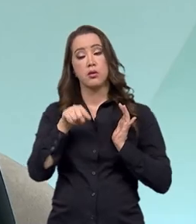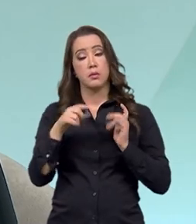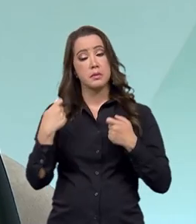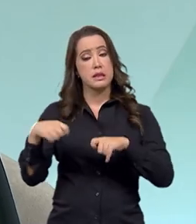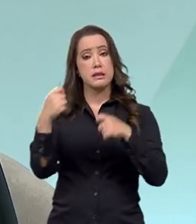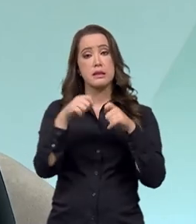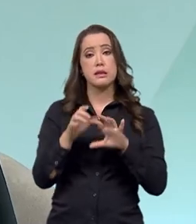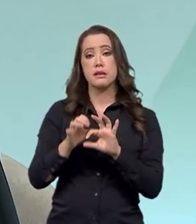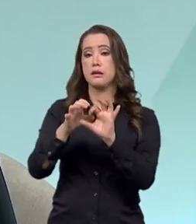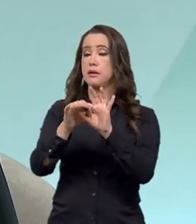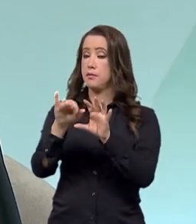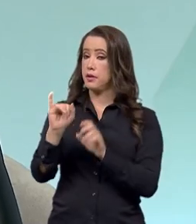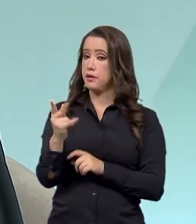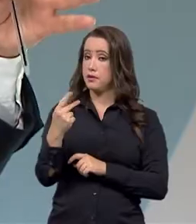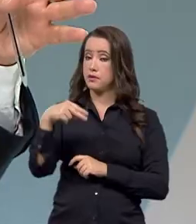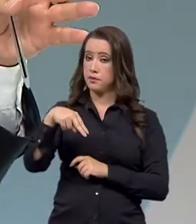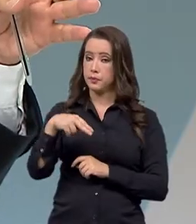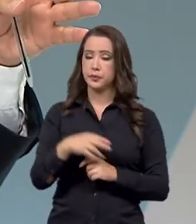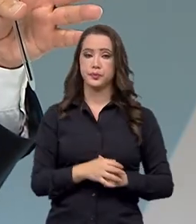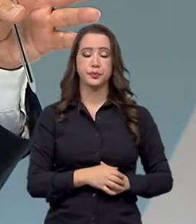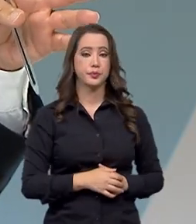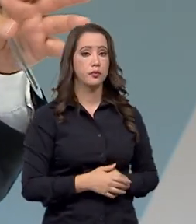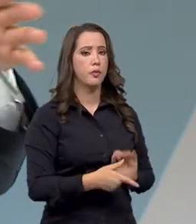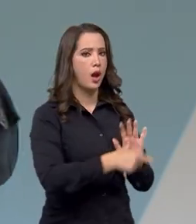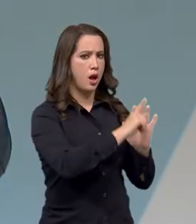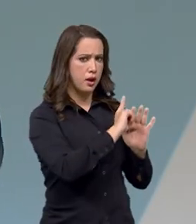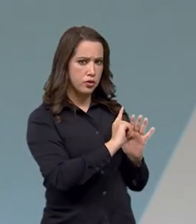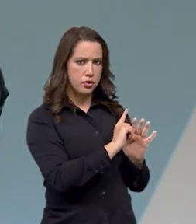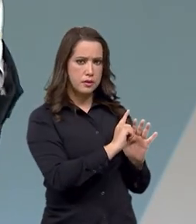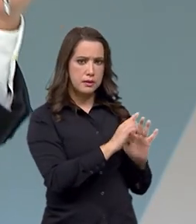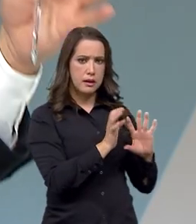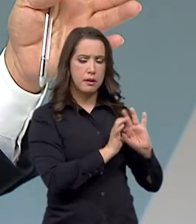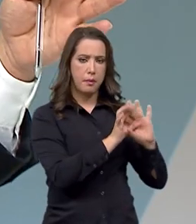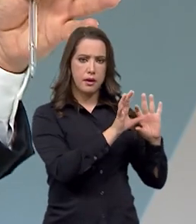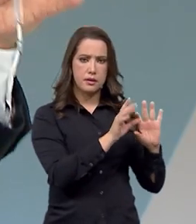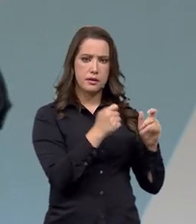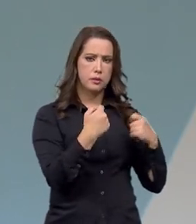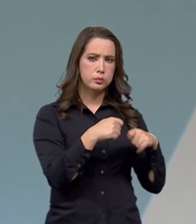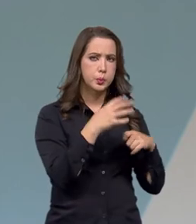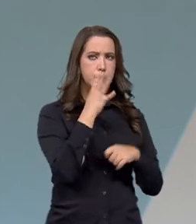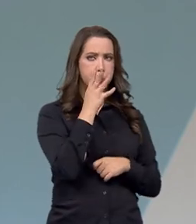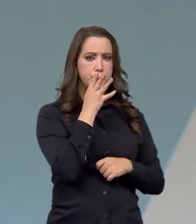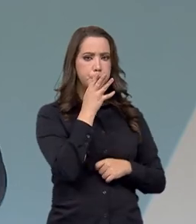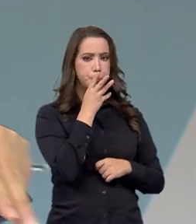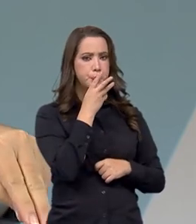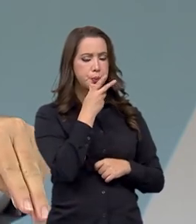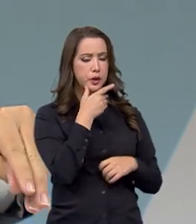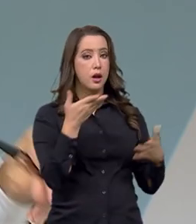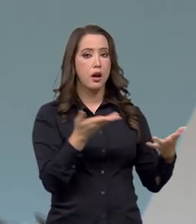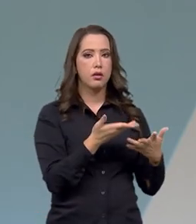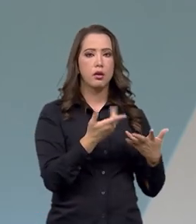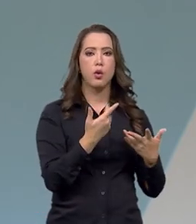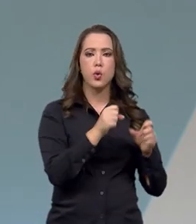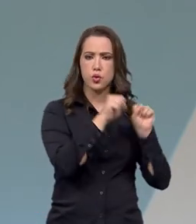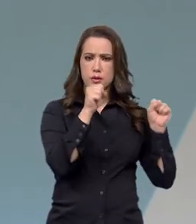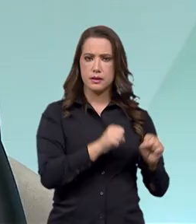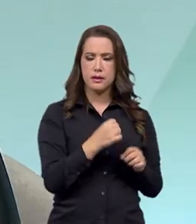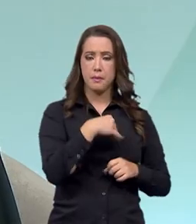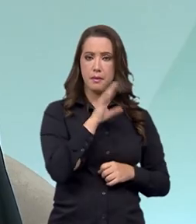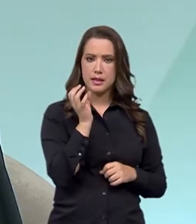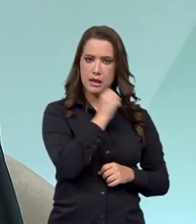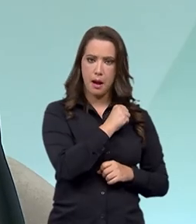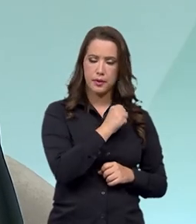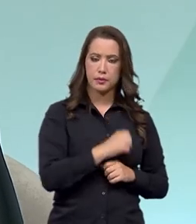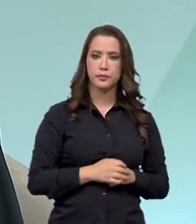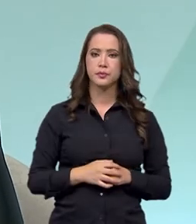do IFAM, dependem de autorização do E antes desse sistema, a autorização, ela demorava mais e com o sistema, ela agilizou-se, é isso? Isso.